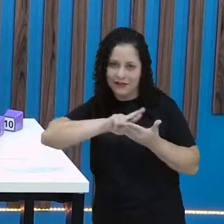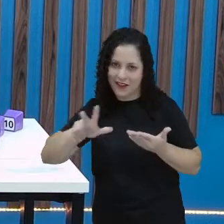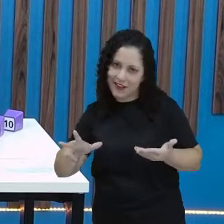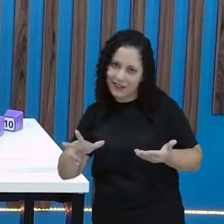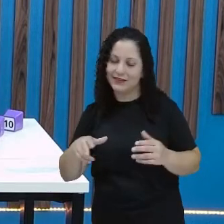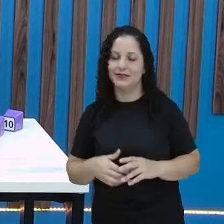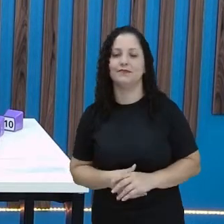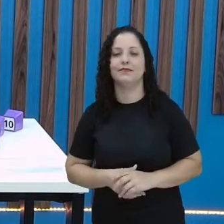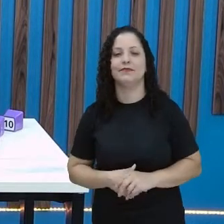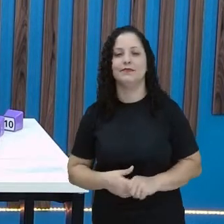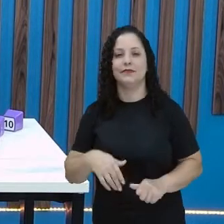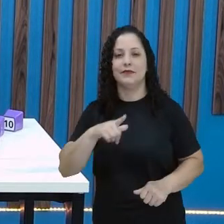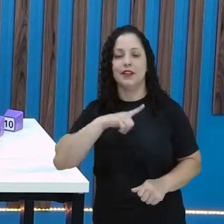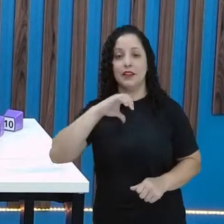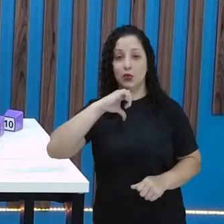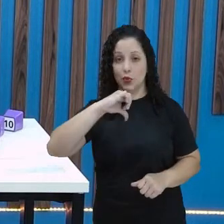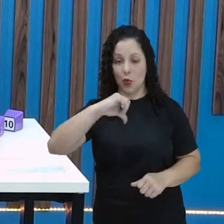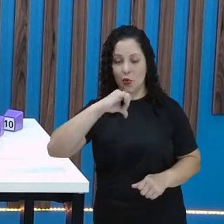nos pompons.